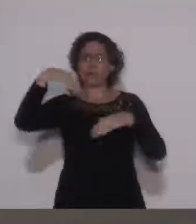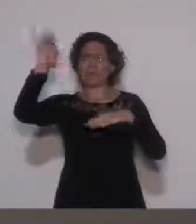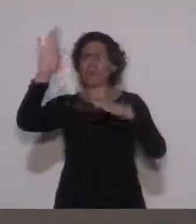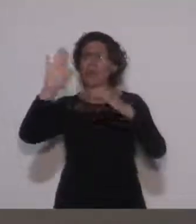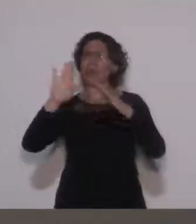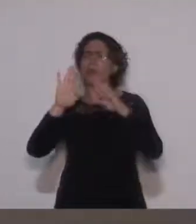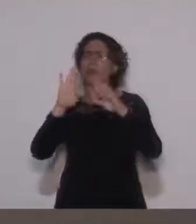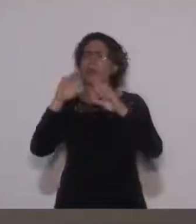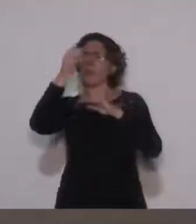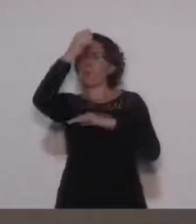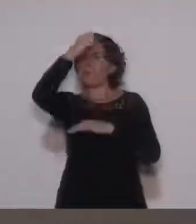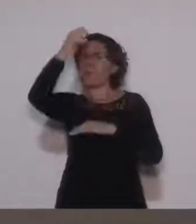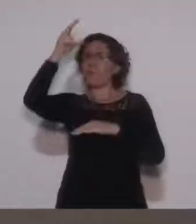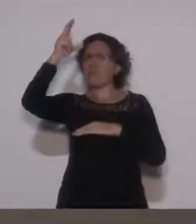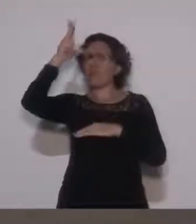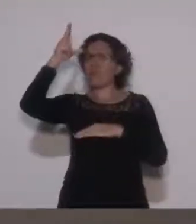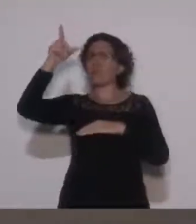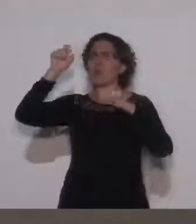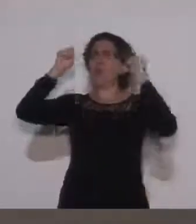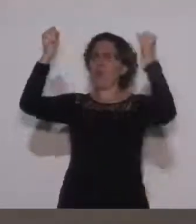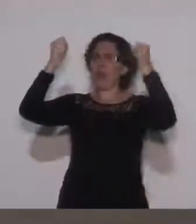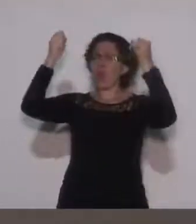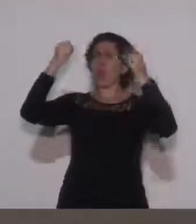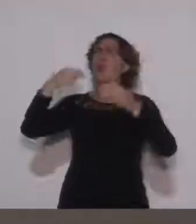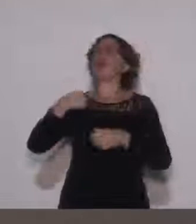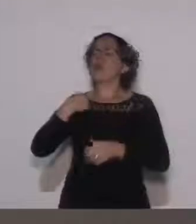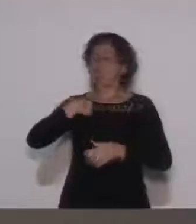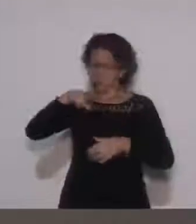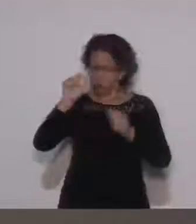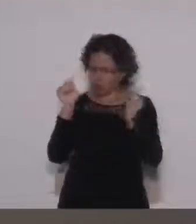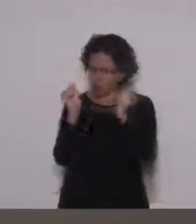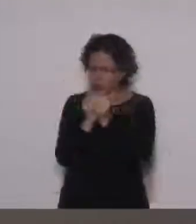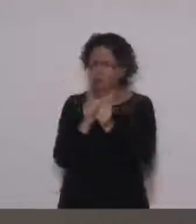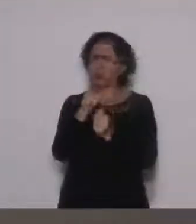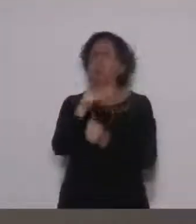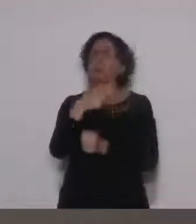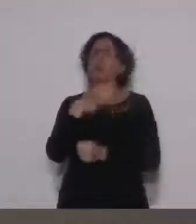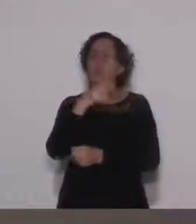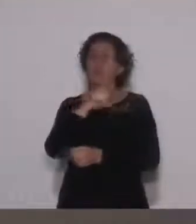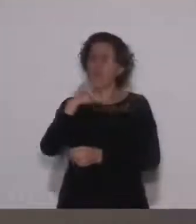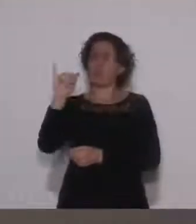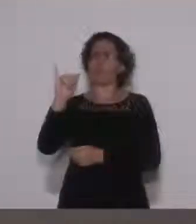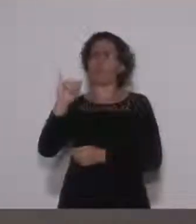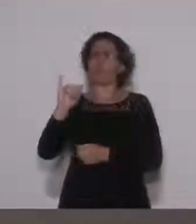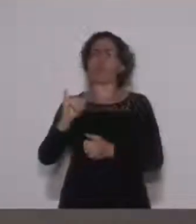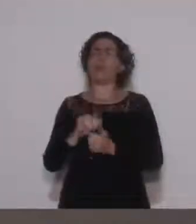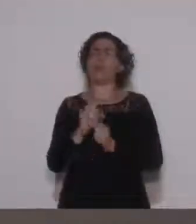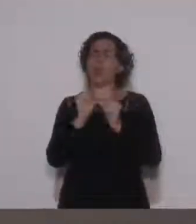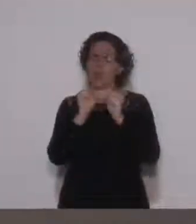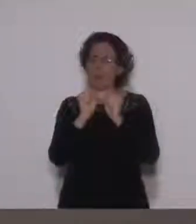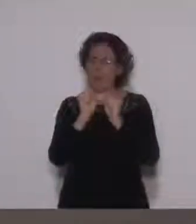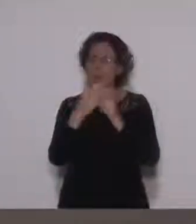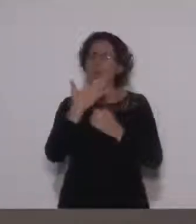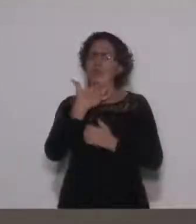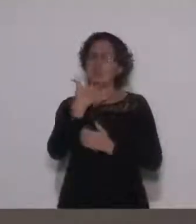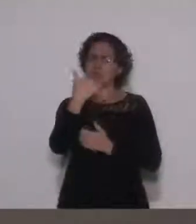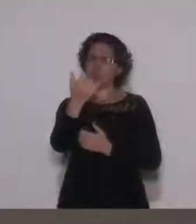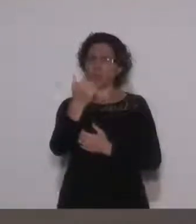Prefeitura, pode contar com esse vereador. Nós iremos para a porta da Prefeitura junto com vocês. Pode contar comigo.